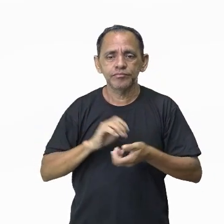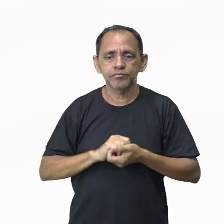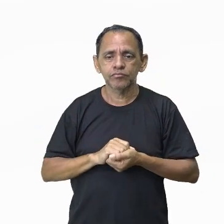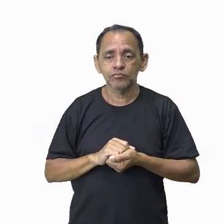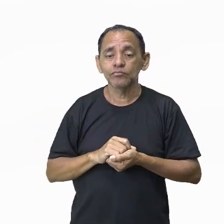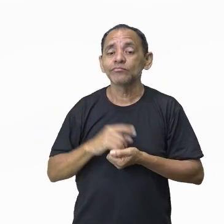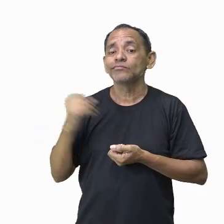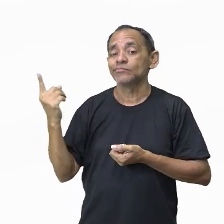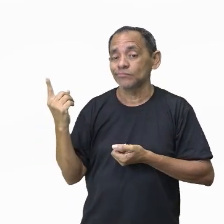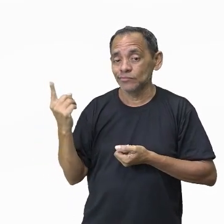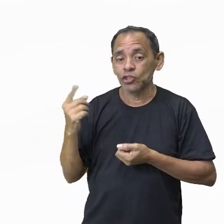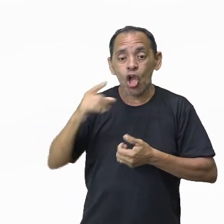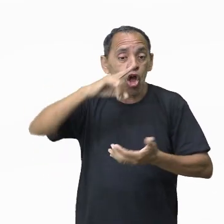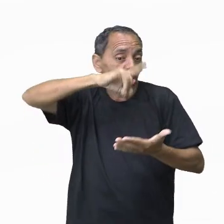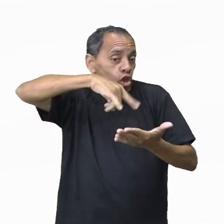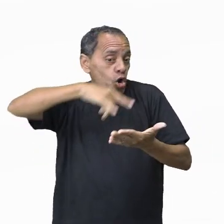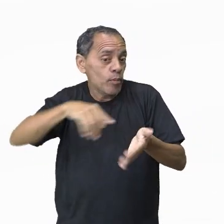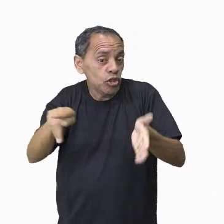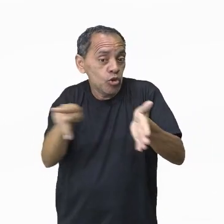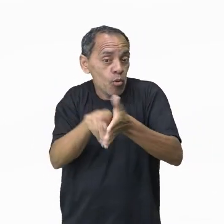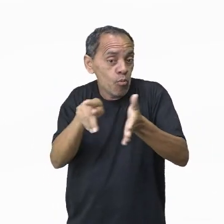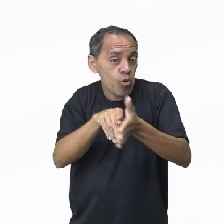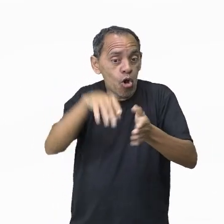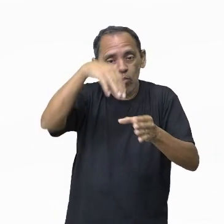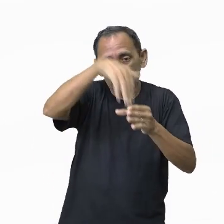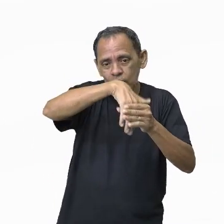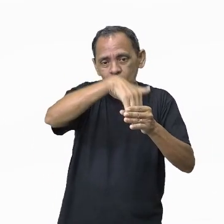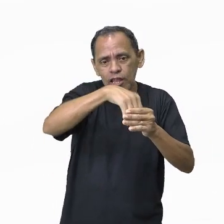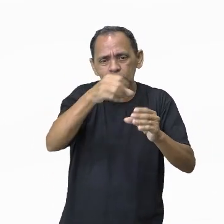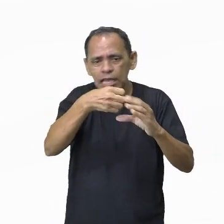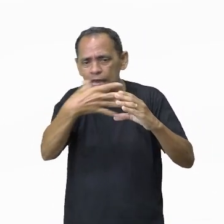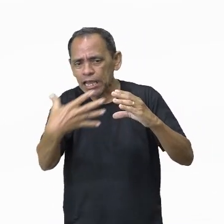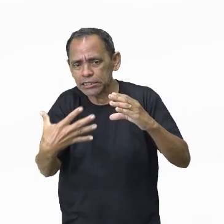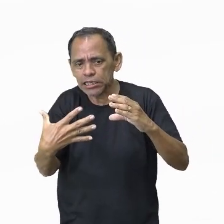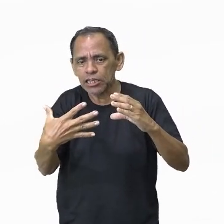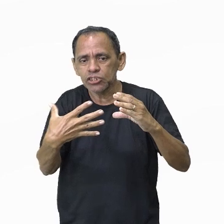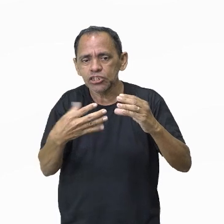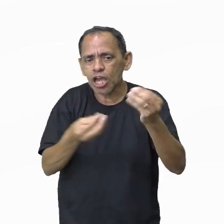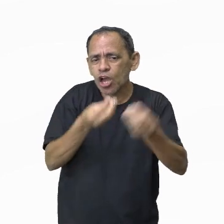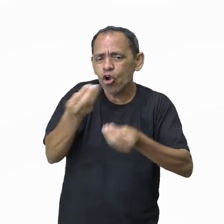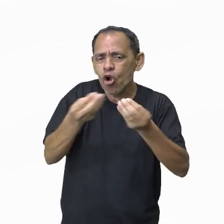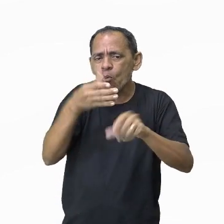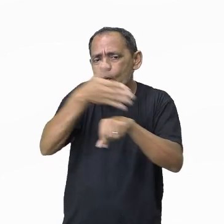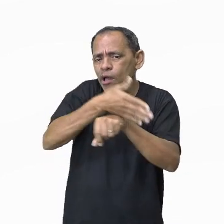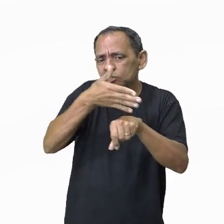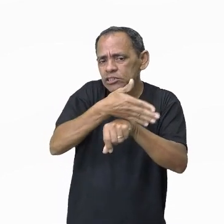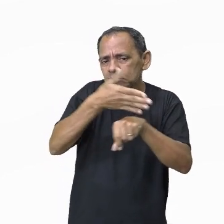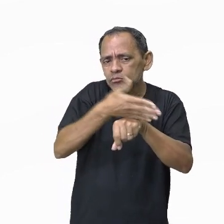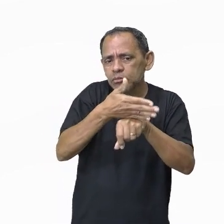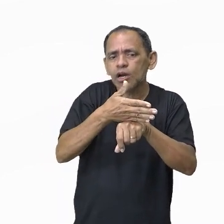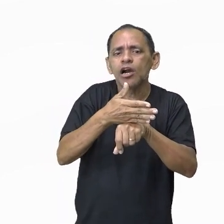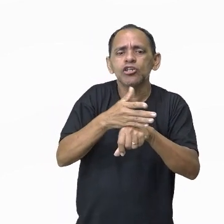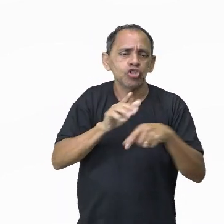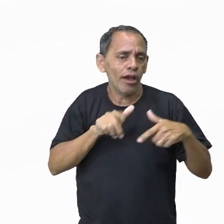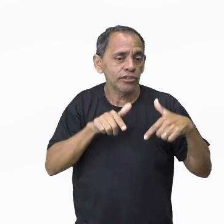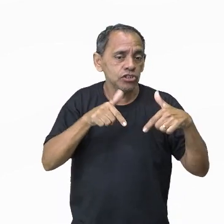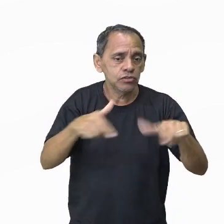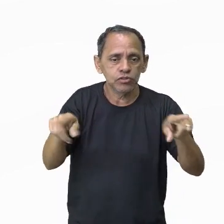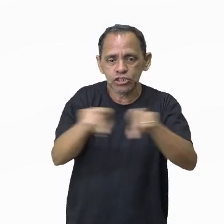título de eleitor, né? Uma conquista que vai caracterizar a gente como participante, membro ativo,